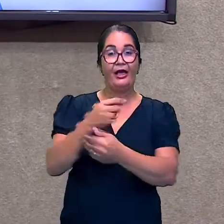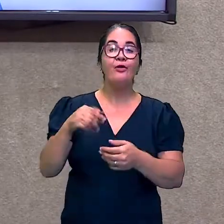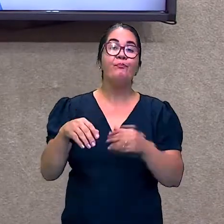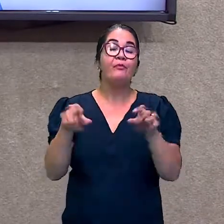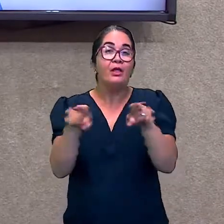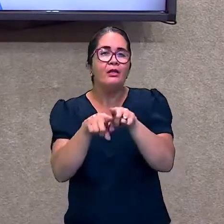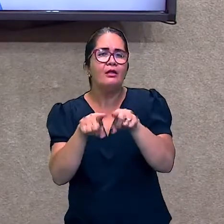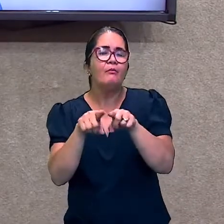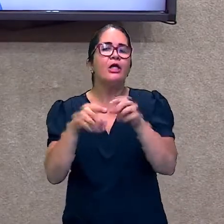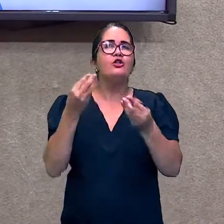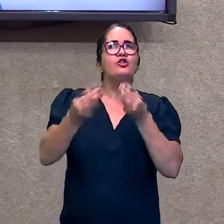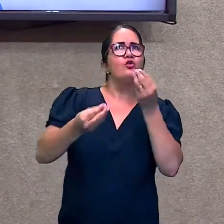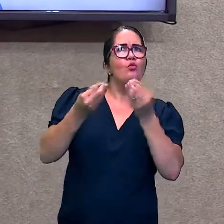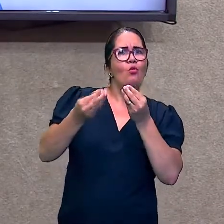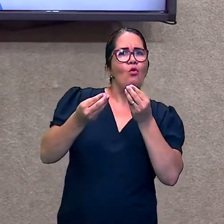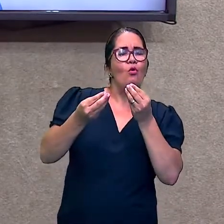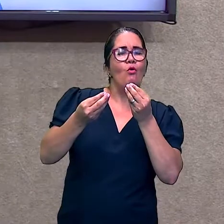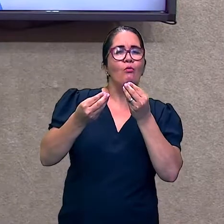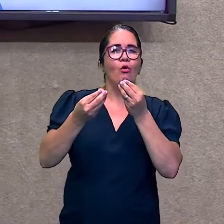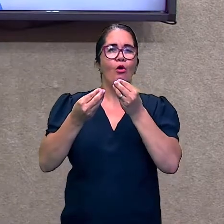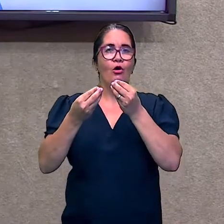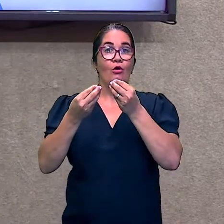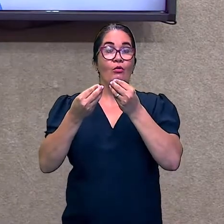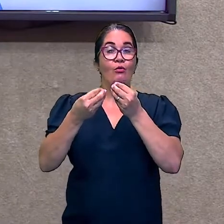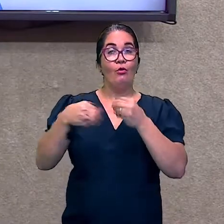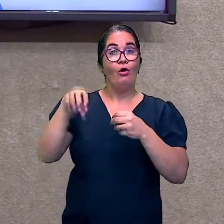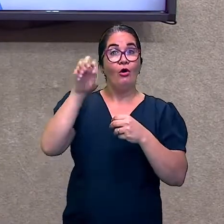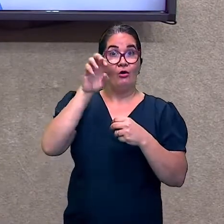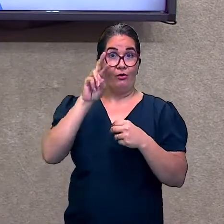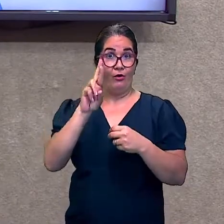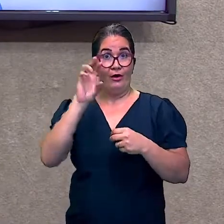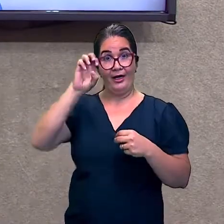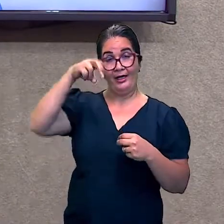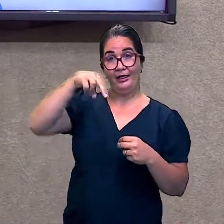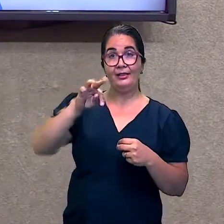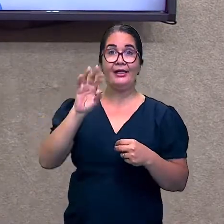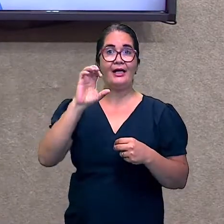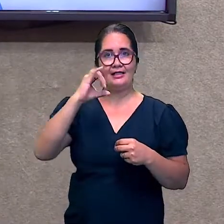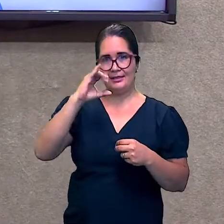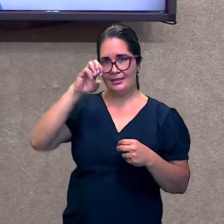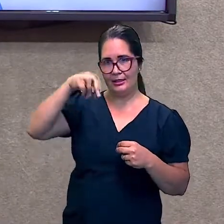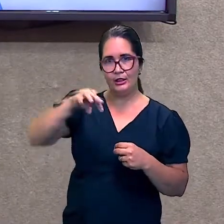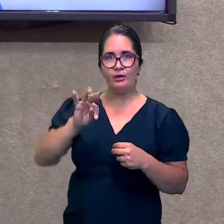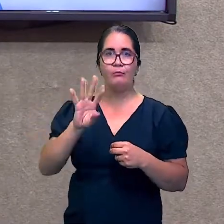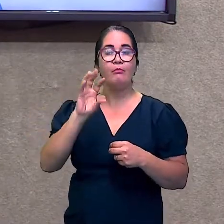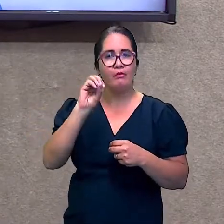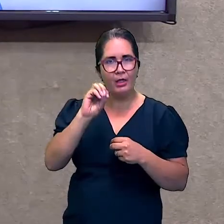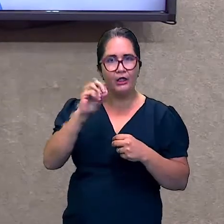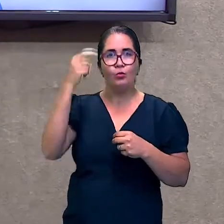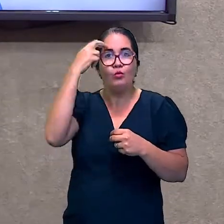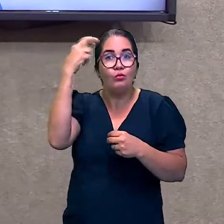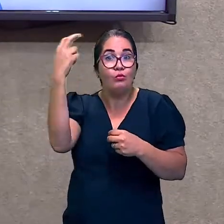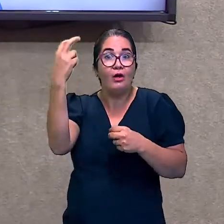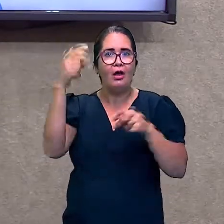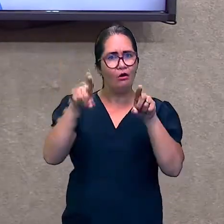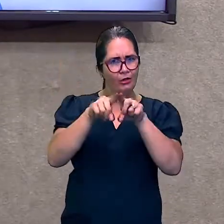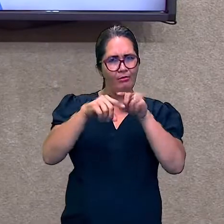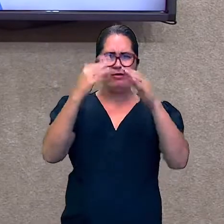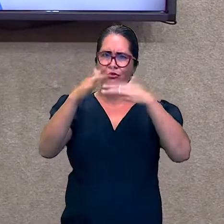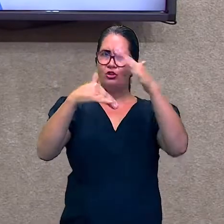é o período da história europeia em que houve a retomada de temas, ideias,